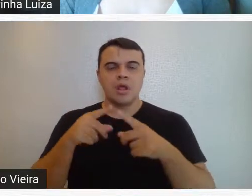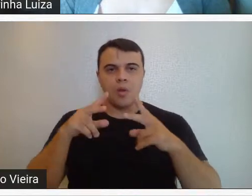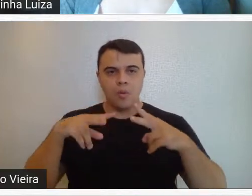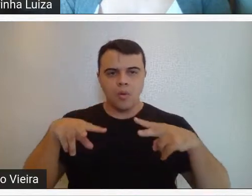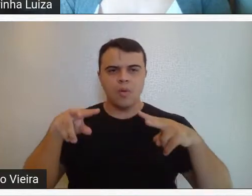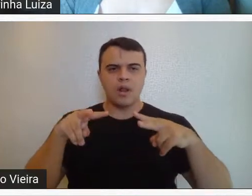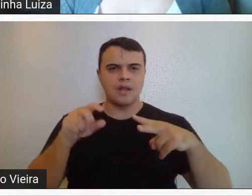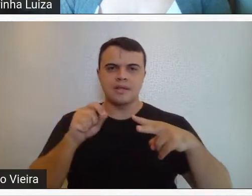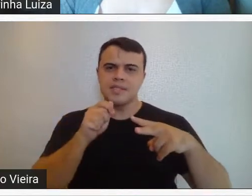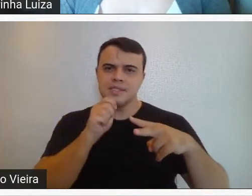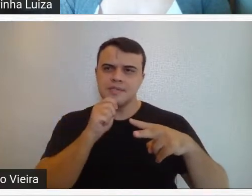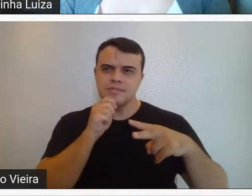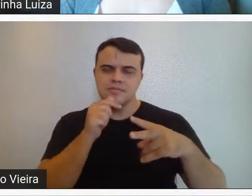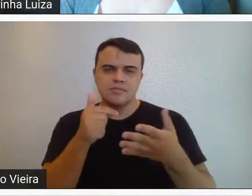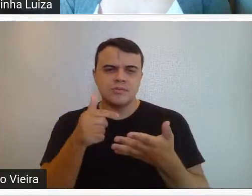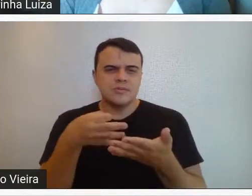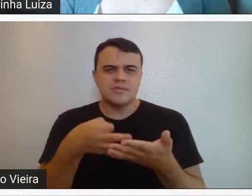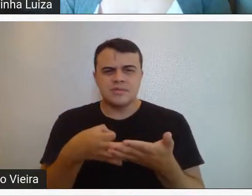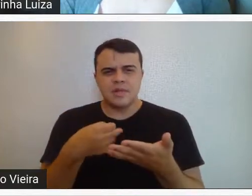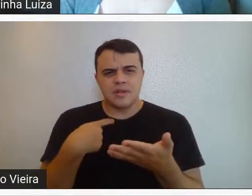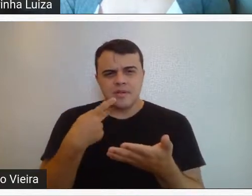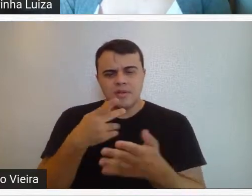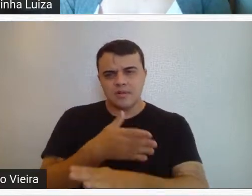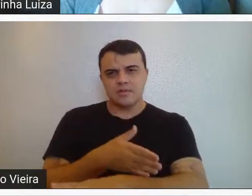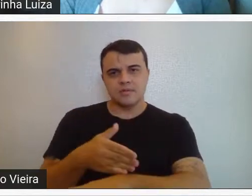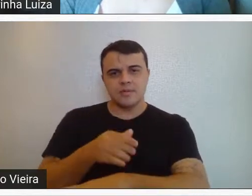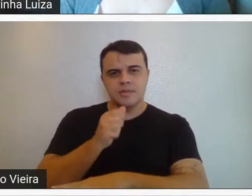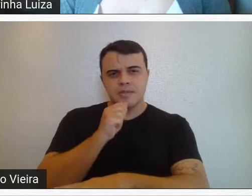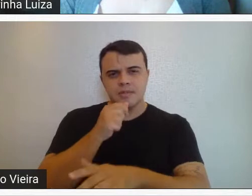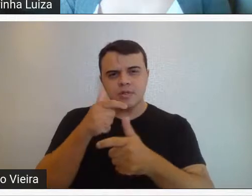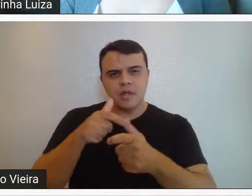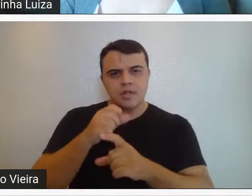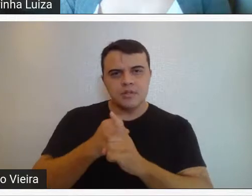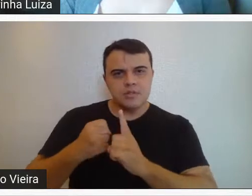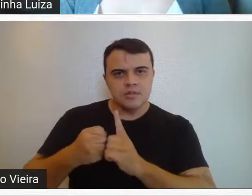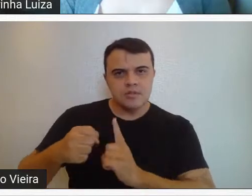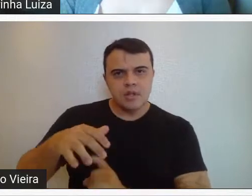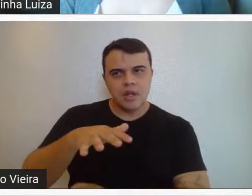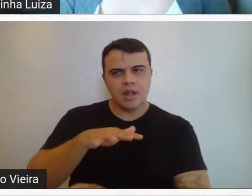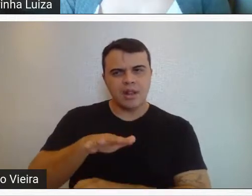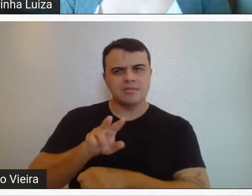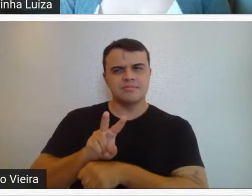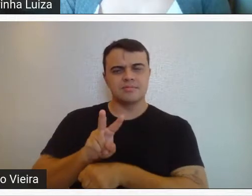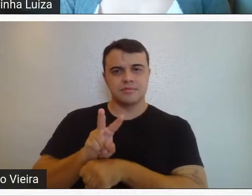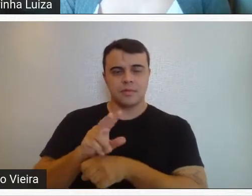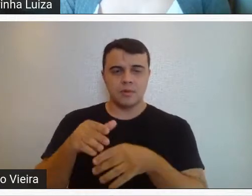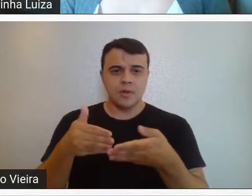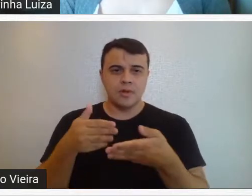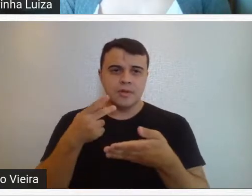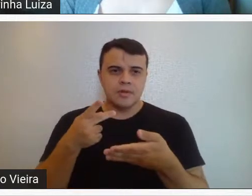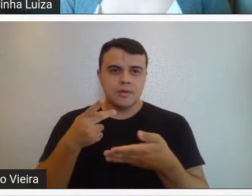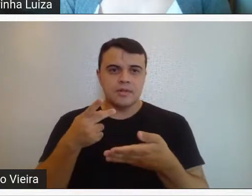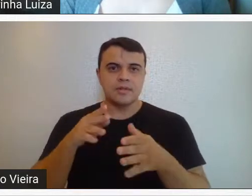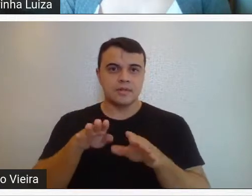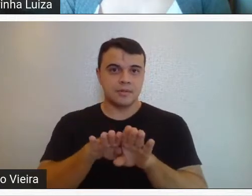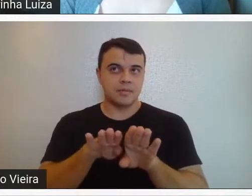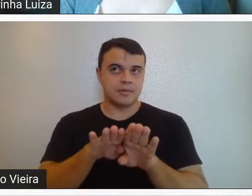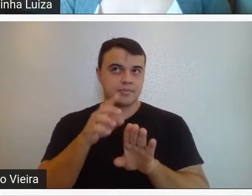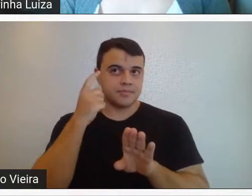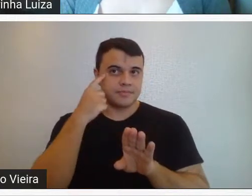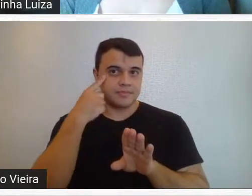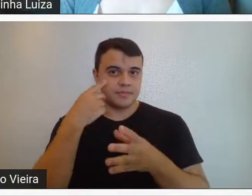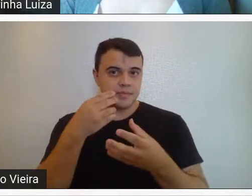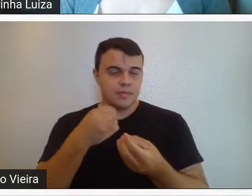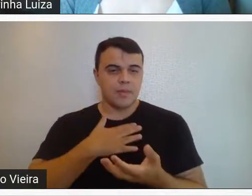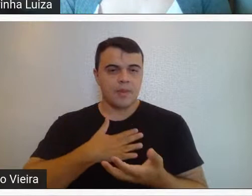não tinha ainda, não estava acostumado dentro de uma sociedade ainda muito conservadora, mas ao mesmo tempo ele fala que muitos